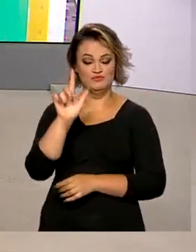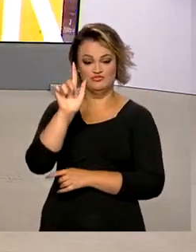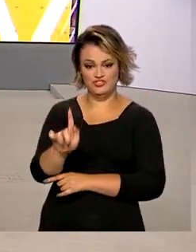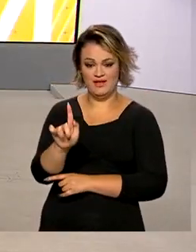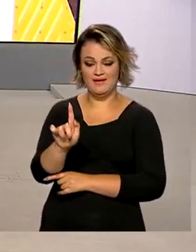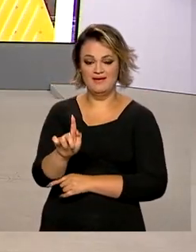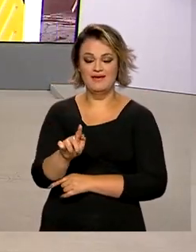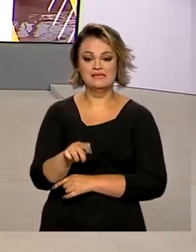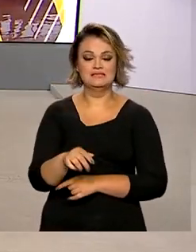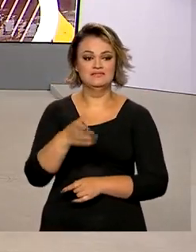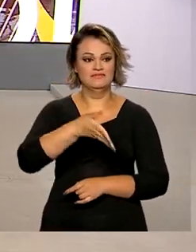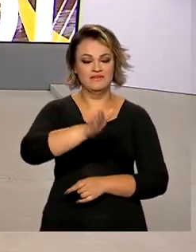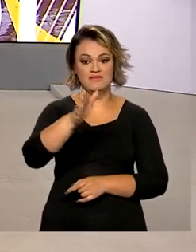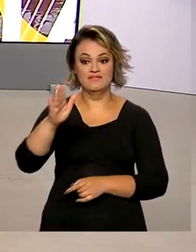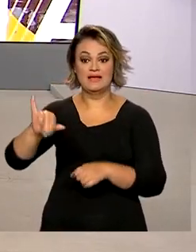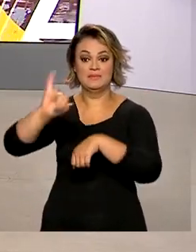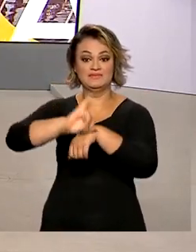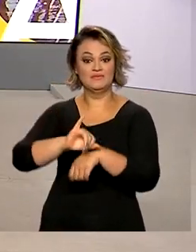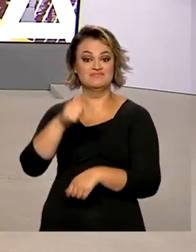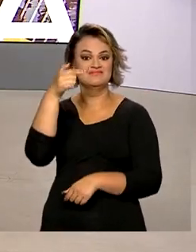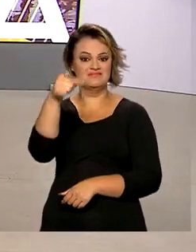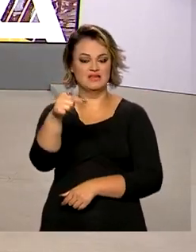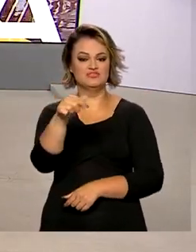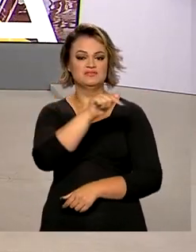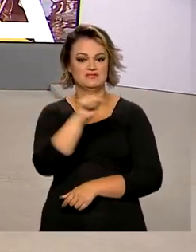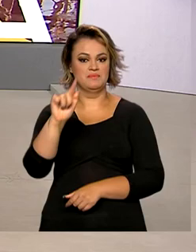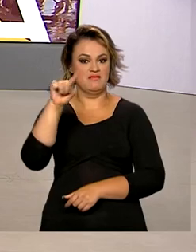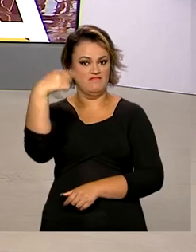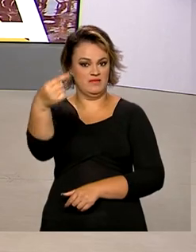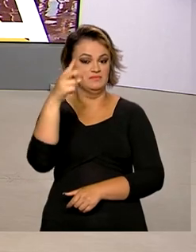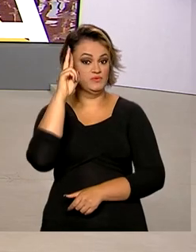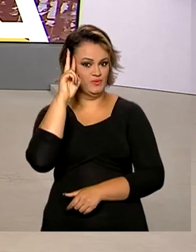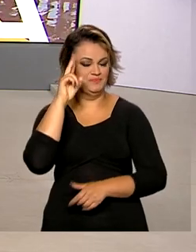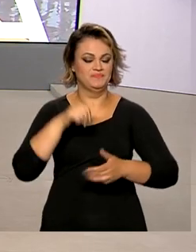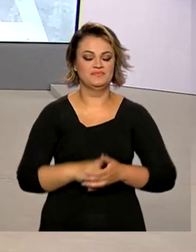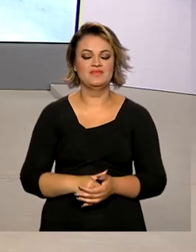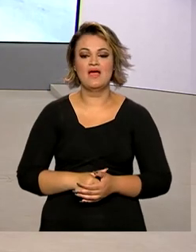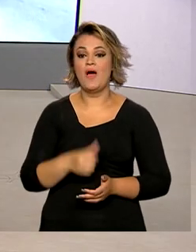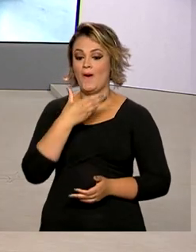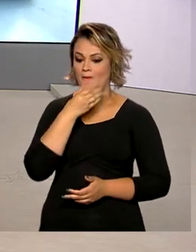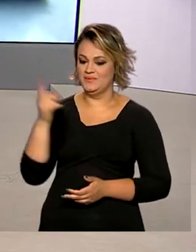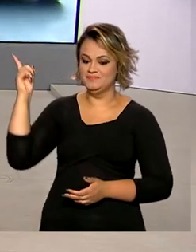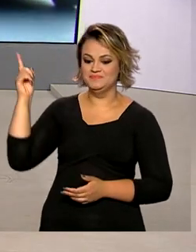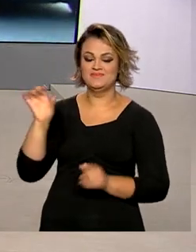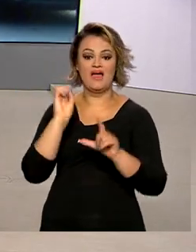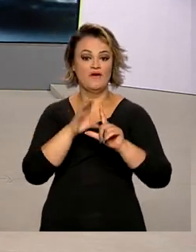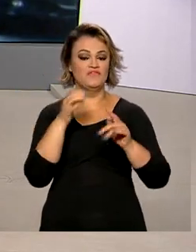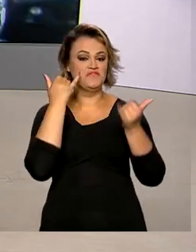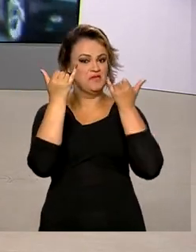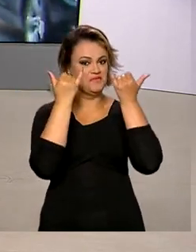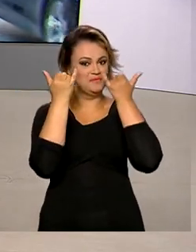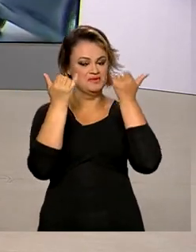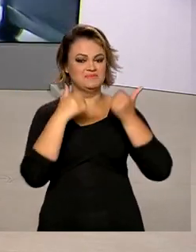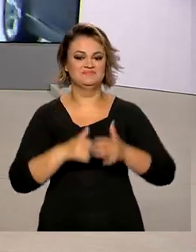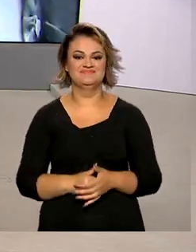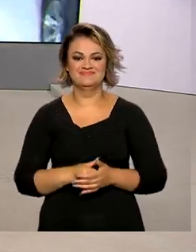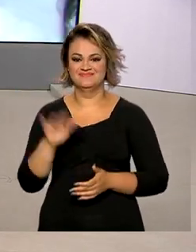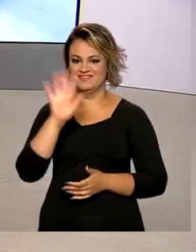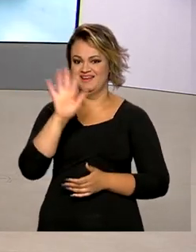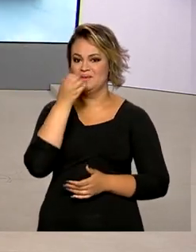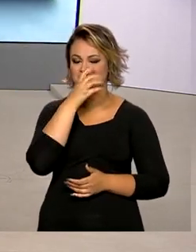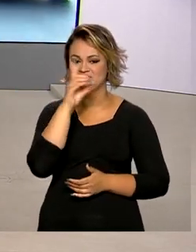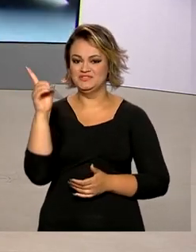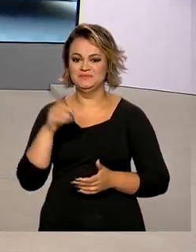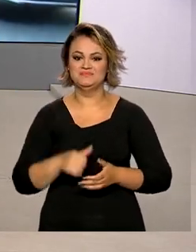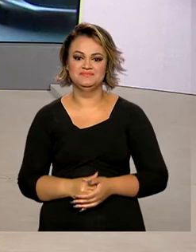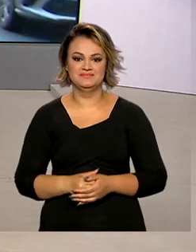chega a mais sete capitais na próxima segunda-feira. O repórter Glauco de Queiroz traz ao vivo para a gente as informações. Oi, Glauco,